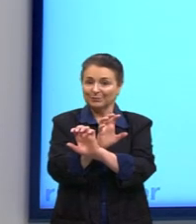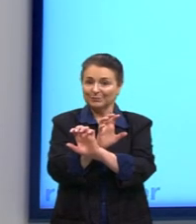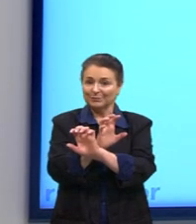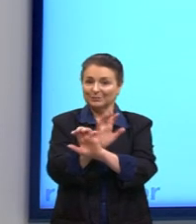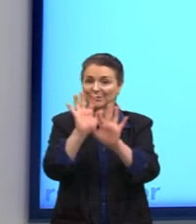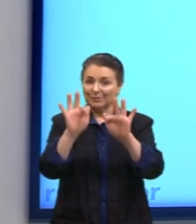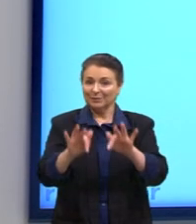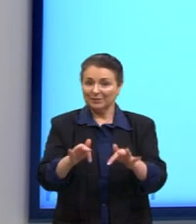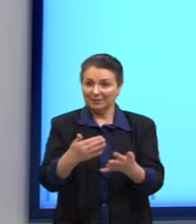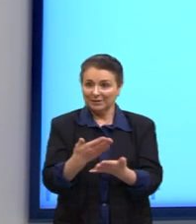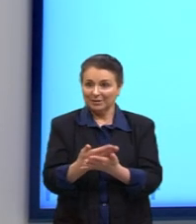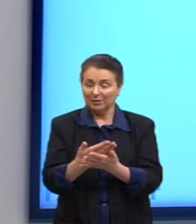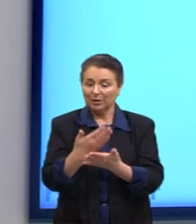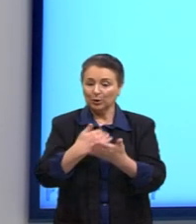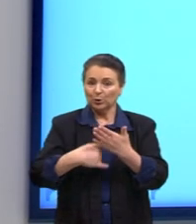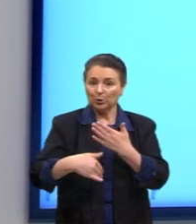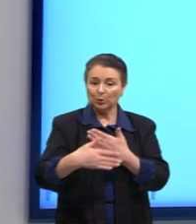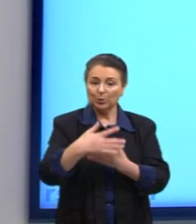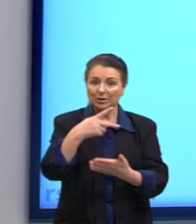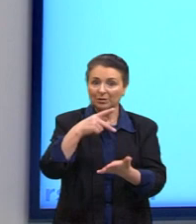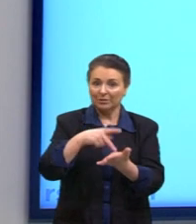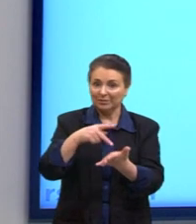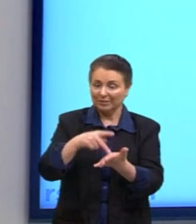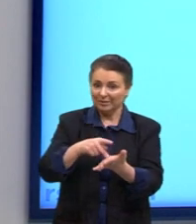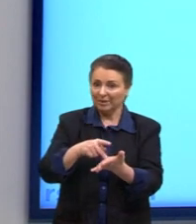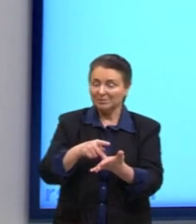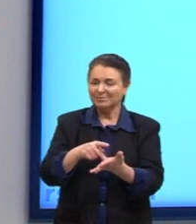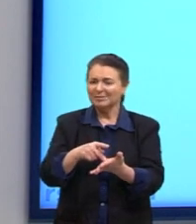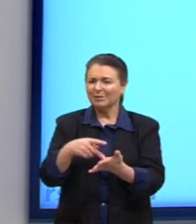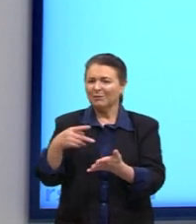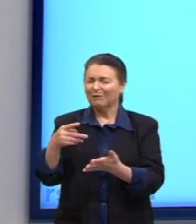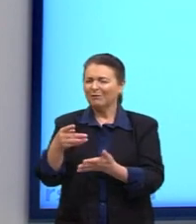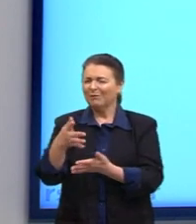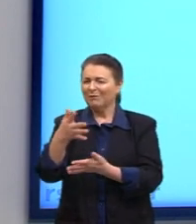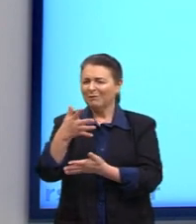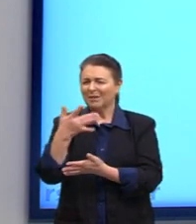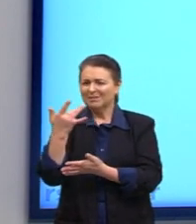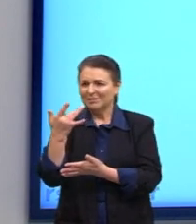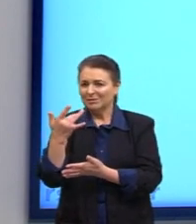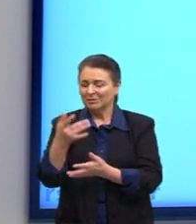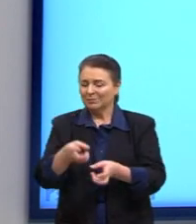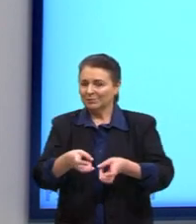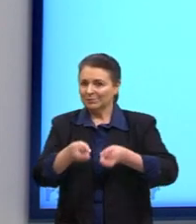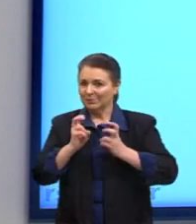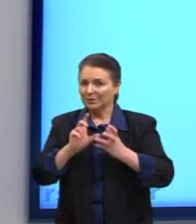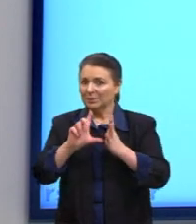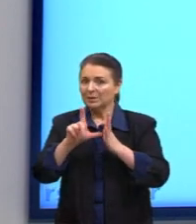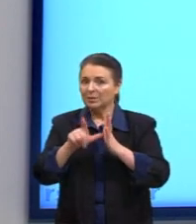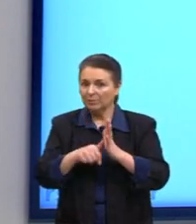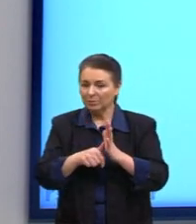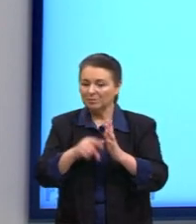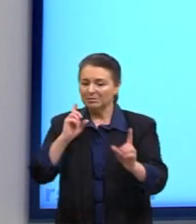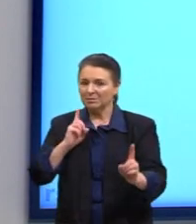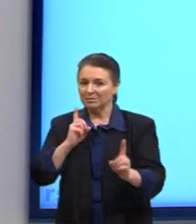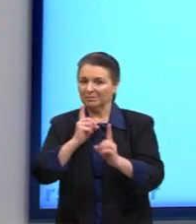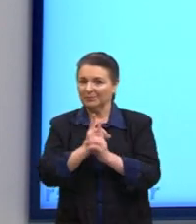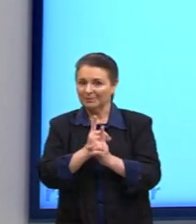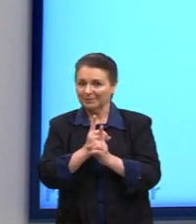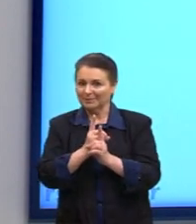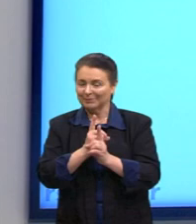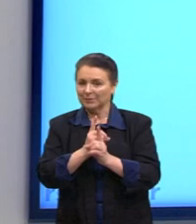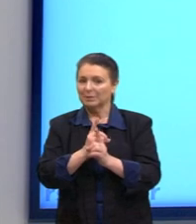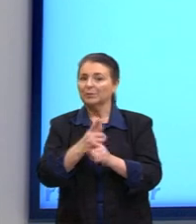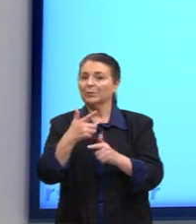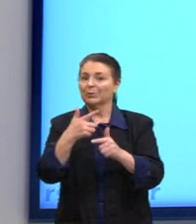Fechando, todas as verdades são fáceis de perceber depois de terem sido descobertas. O